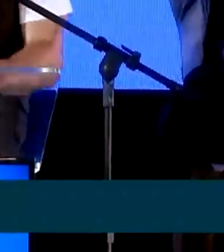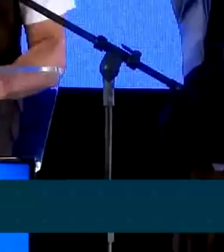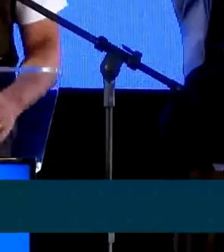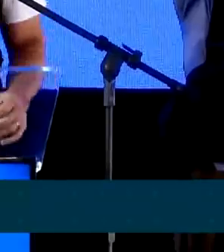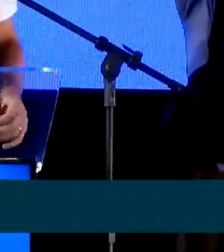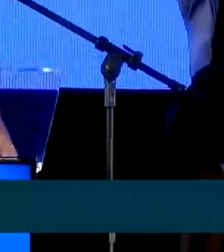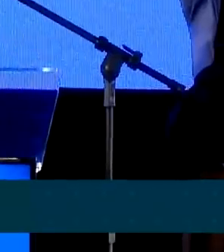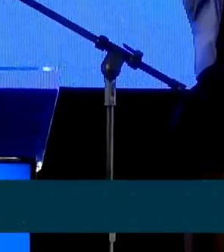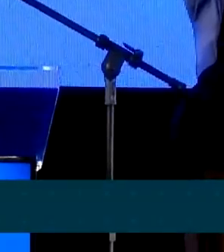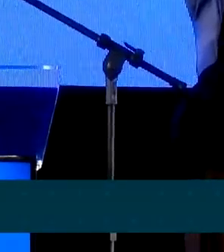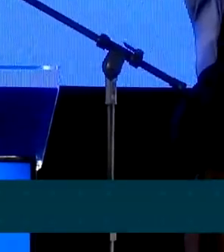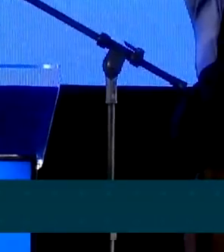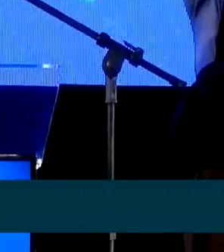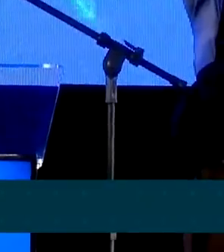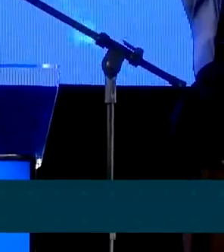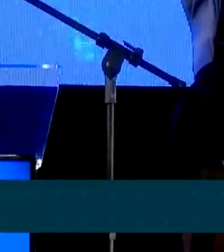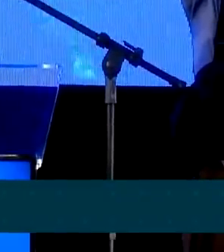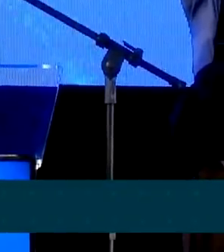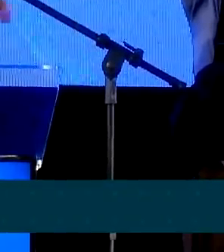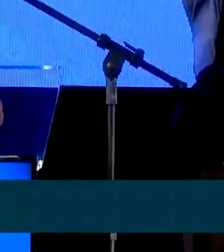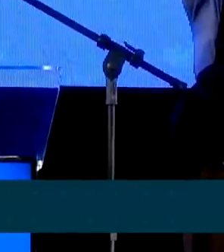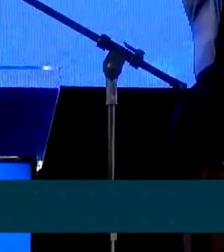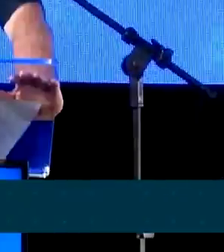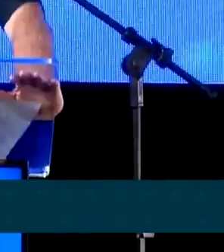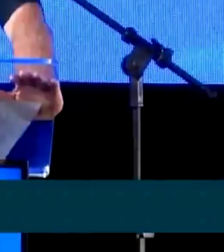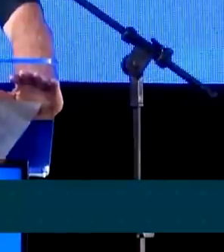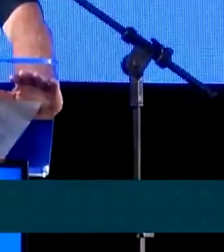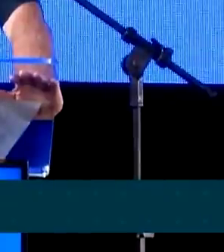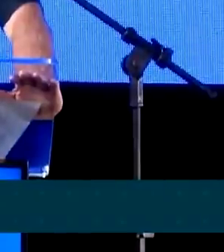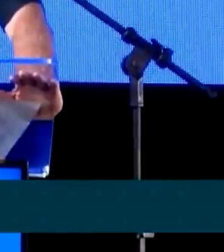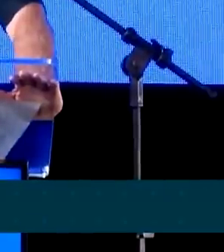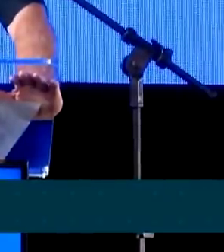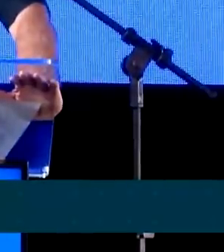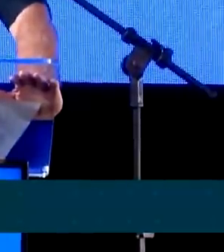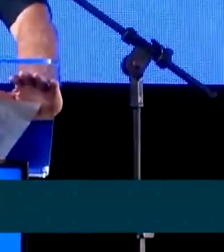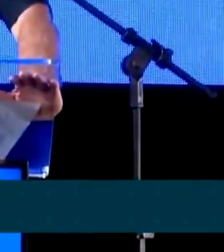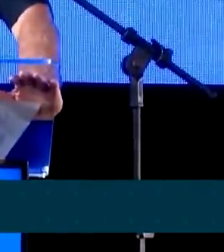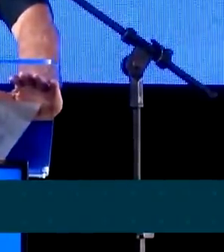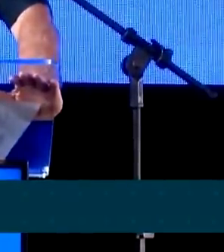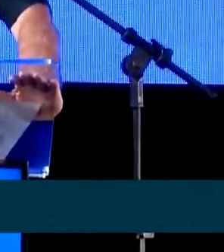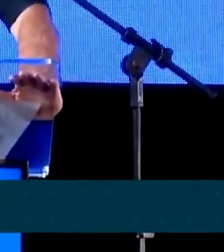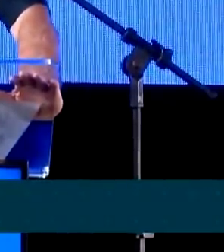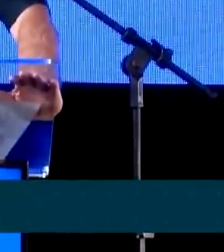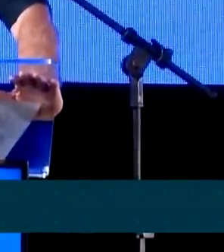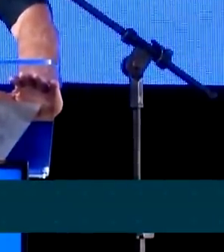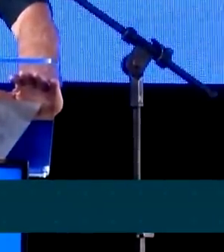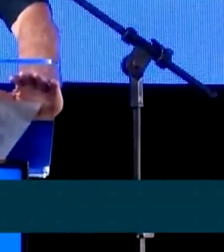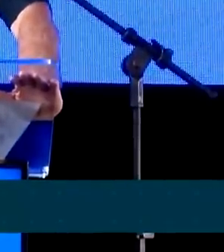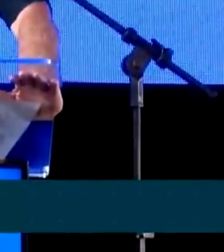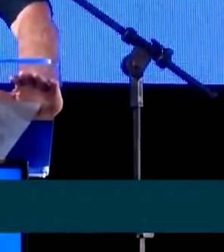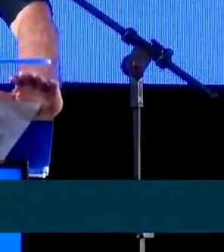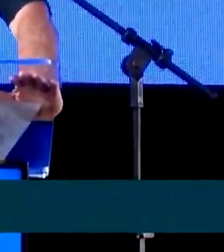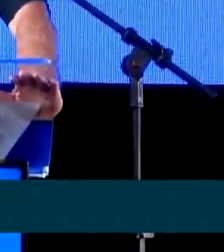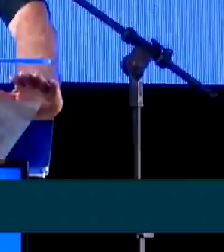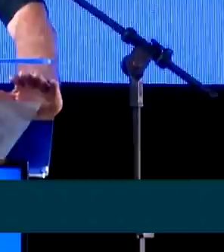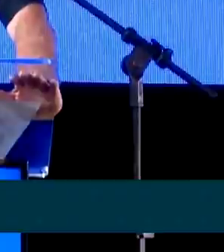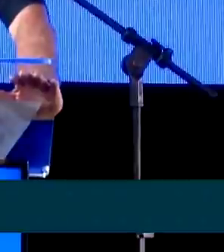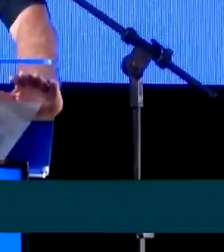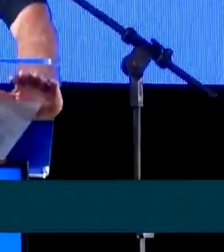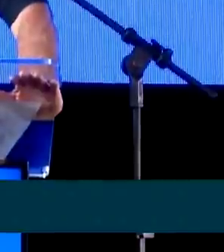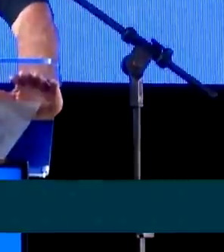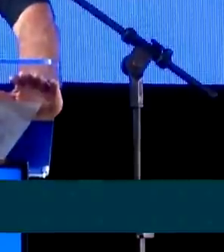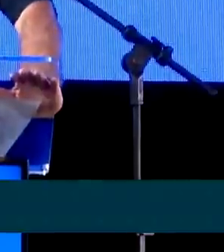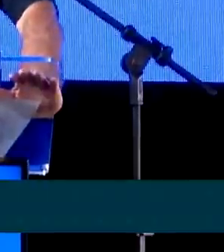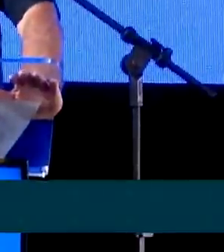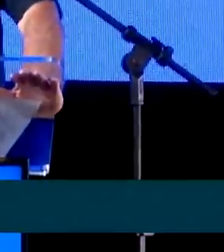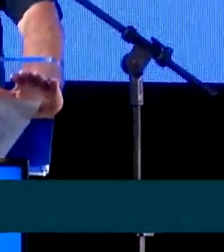fazenda com 5G funcionando real. Traz, obviamente, tecnologia ao campo. É a primeira